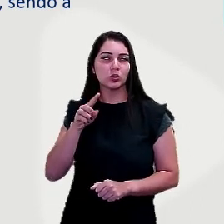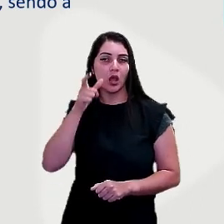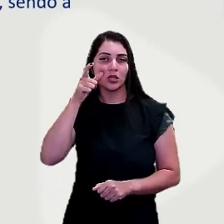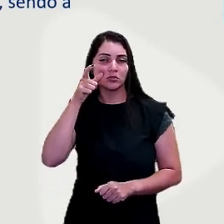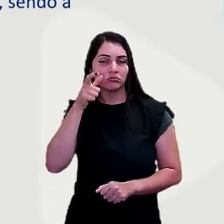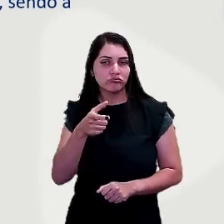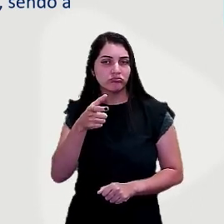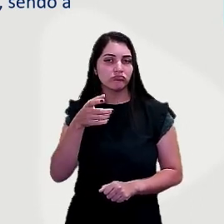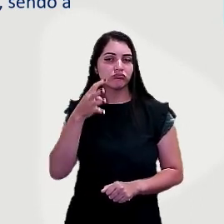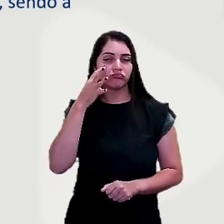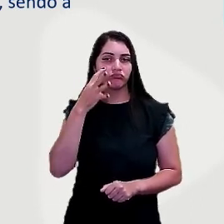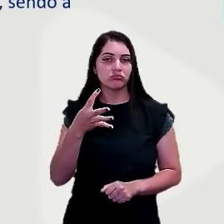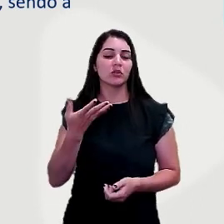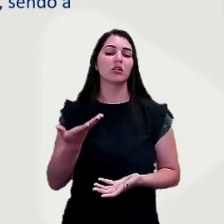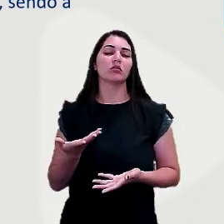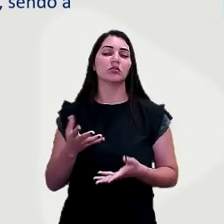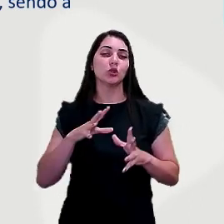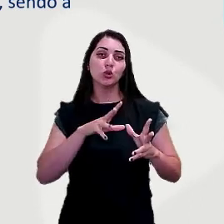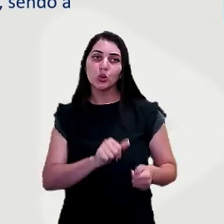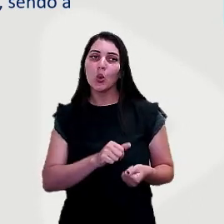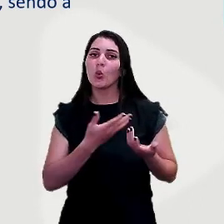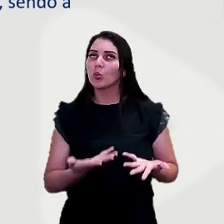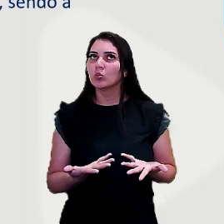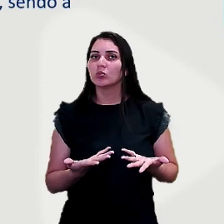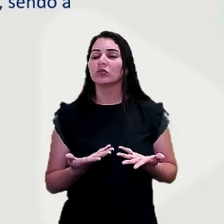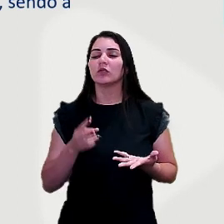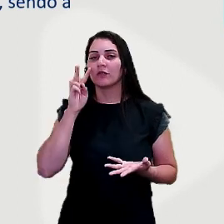saber, porque todos, todos, e a gente viu que